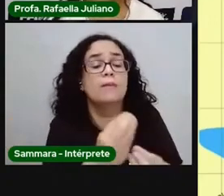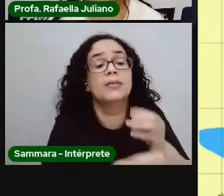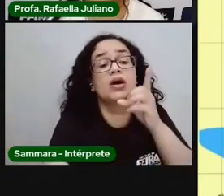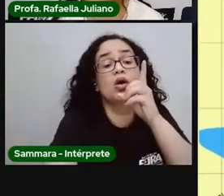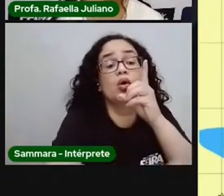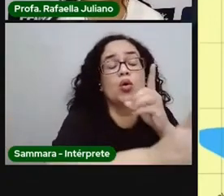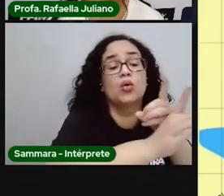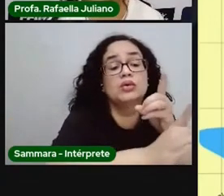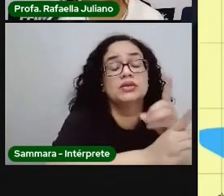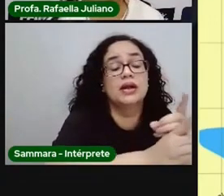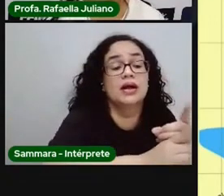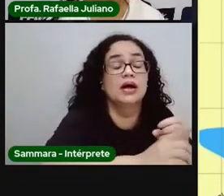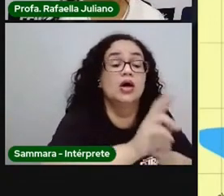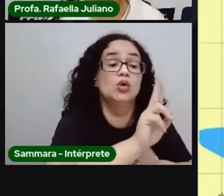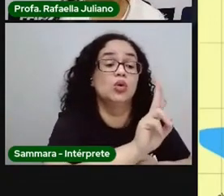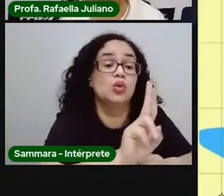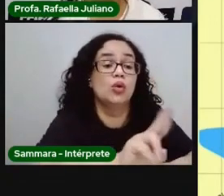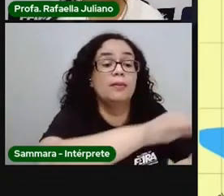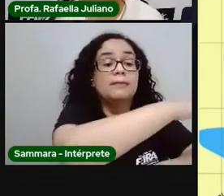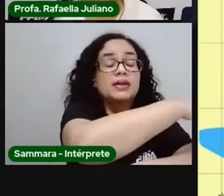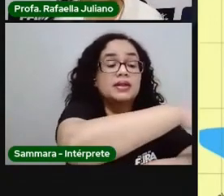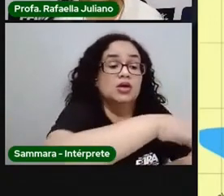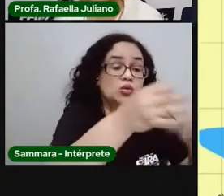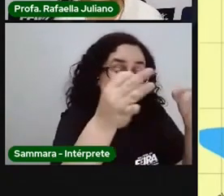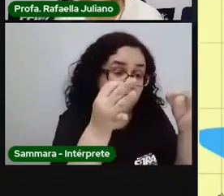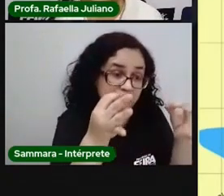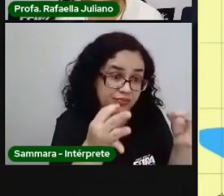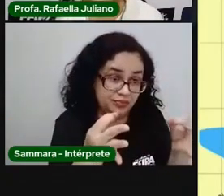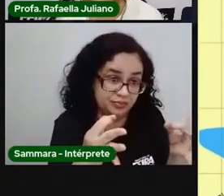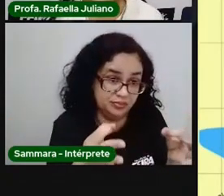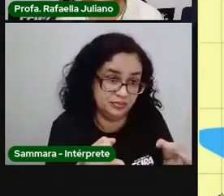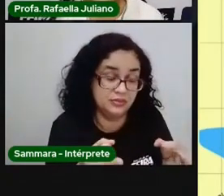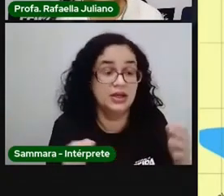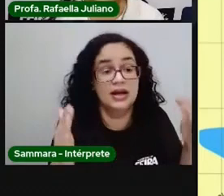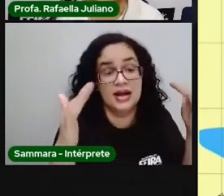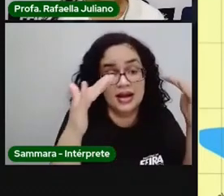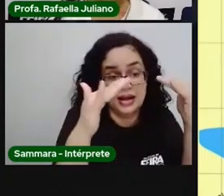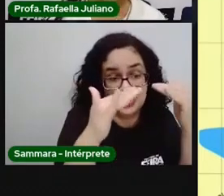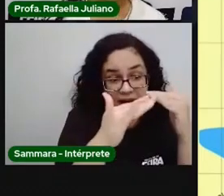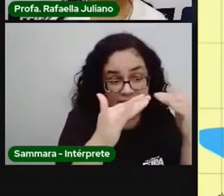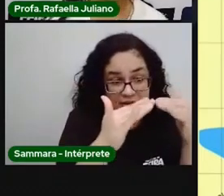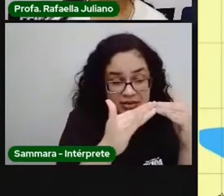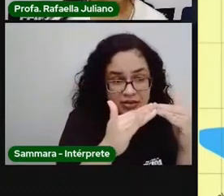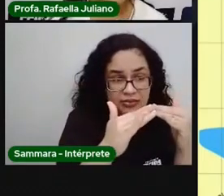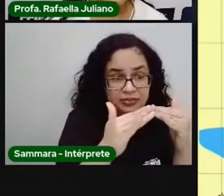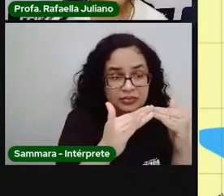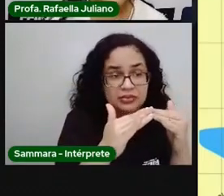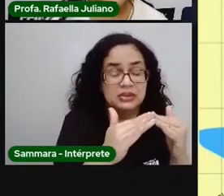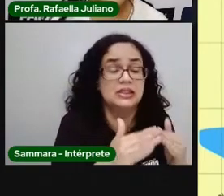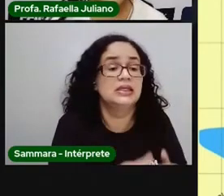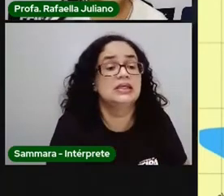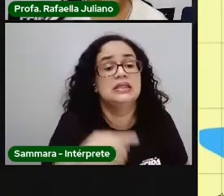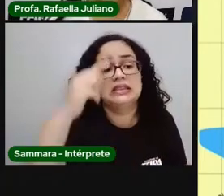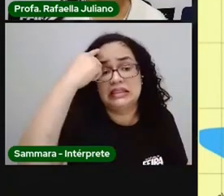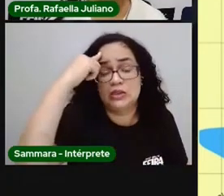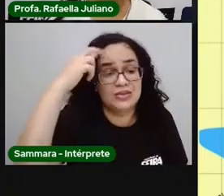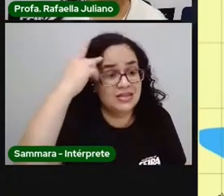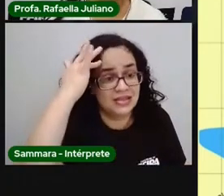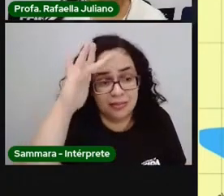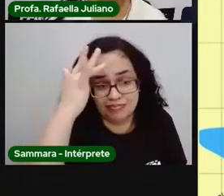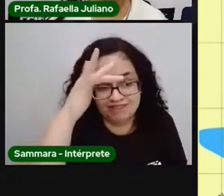o endereço, galerinha? De uma determinada casa, se a gente não soubesse